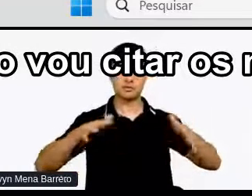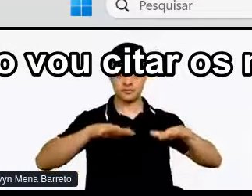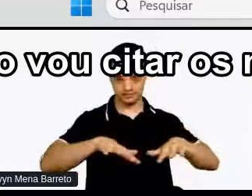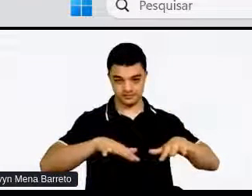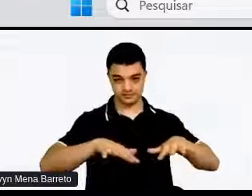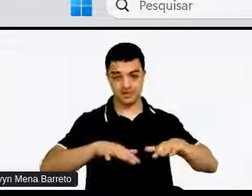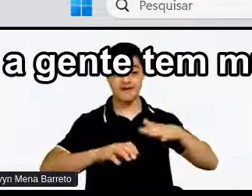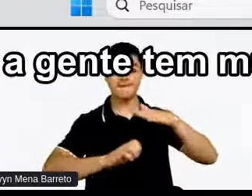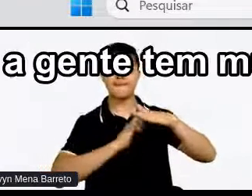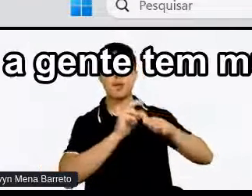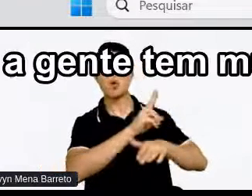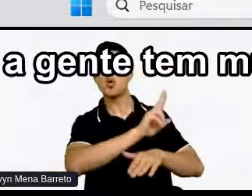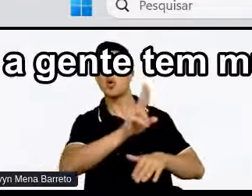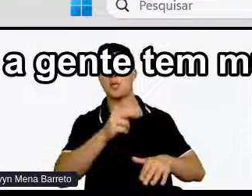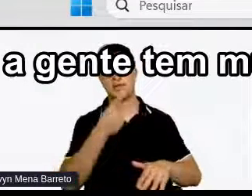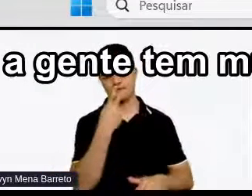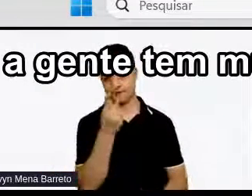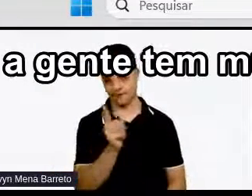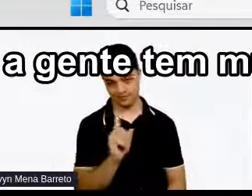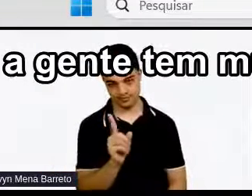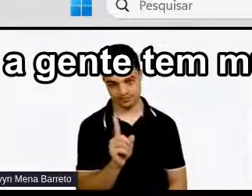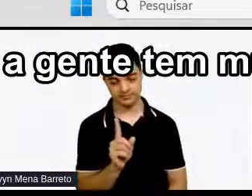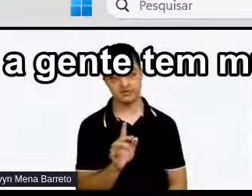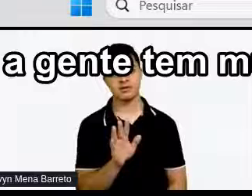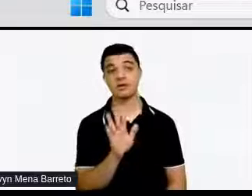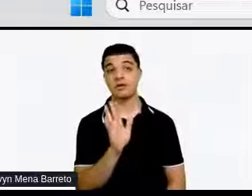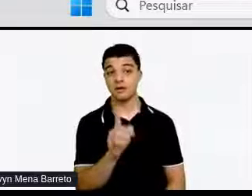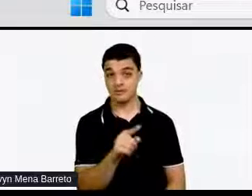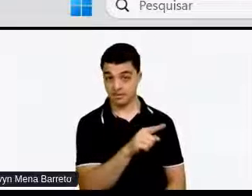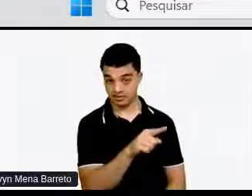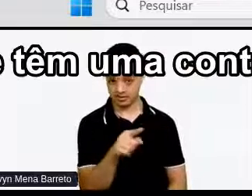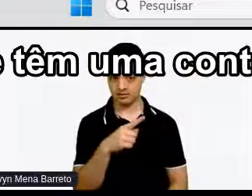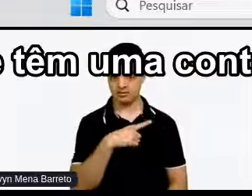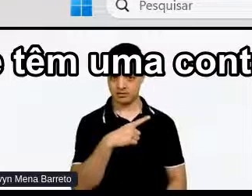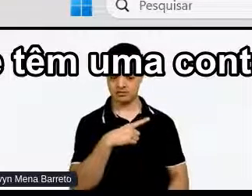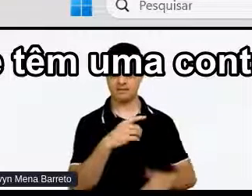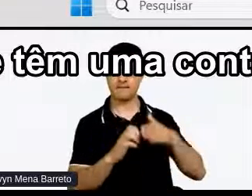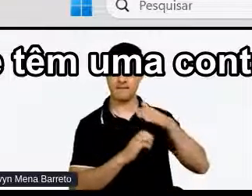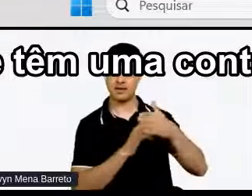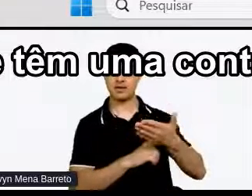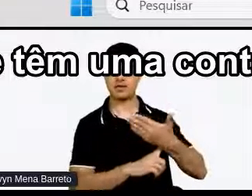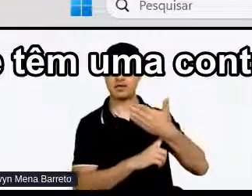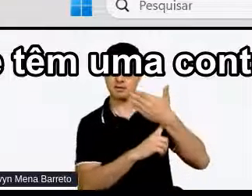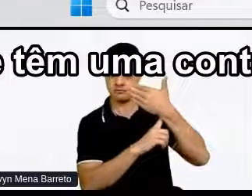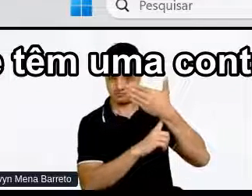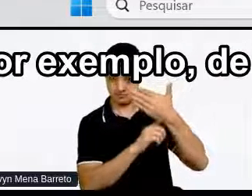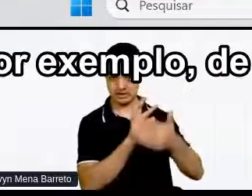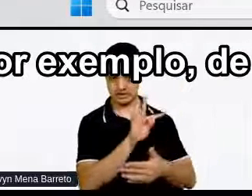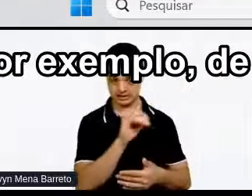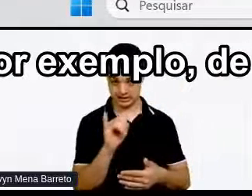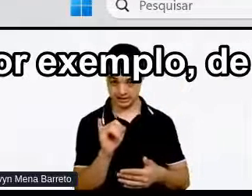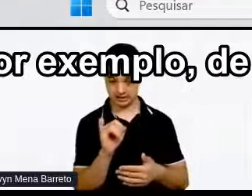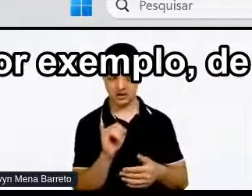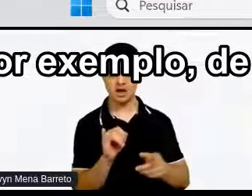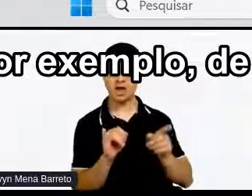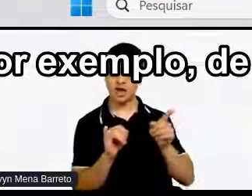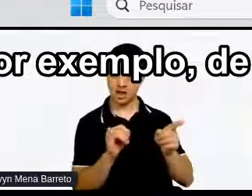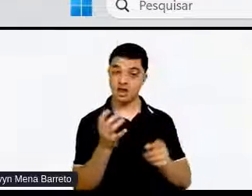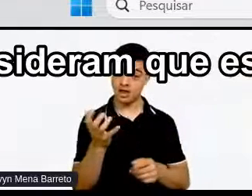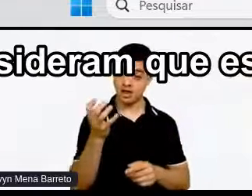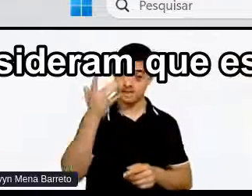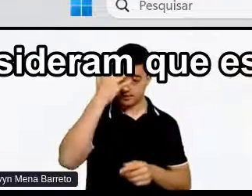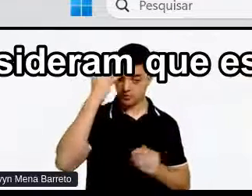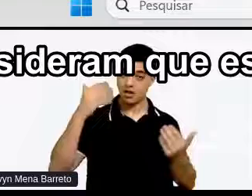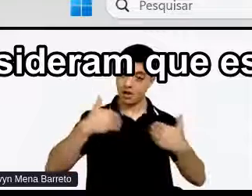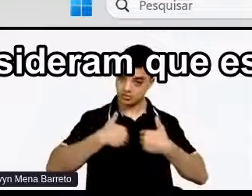empresas Aqui Mas a gente tem Muitas empresas De TI Que elas têm Uma contratação Intencional Por exemplo De pessoas autistas